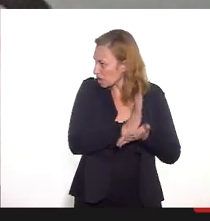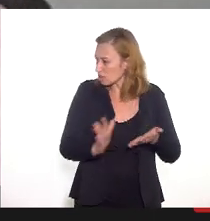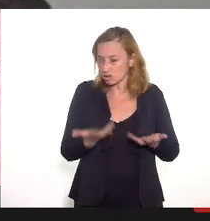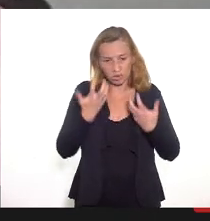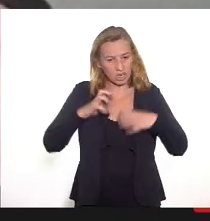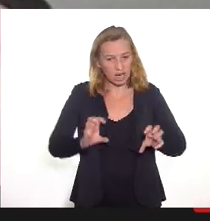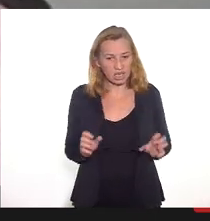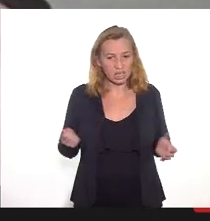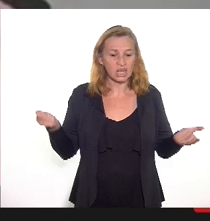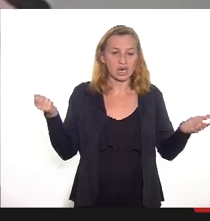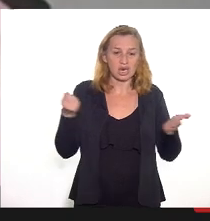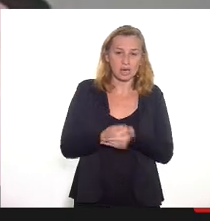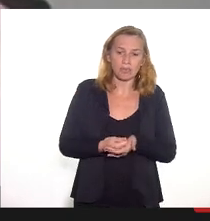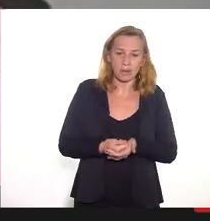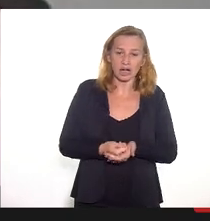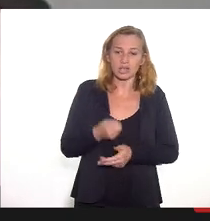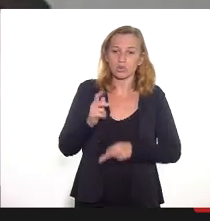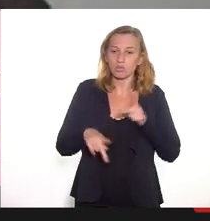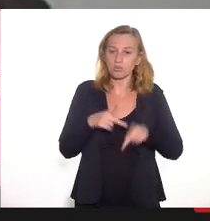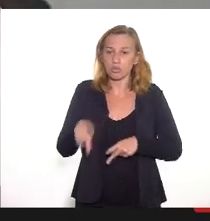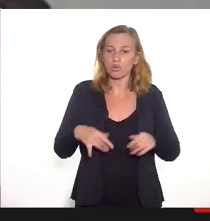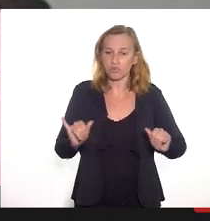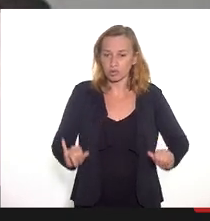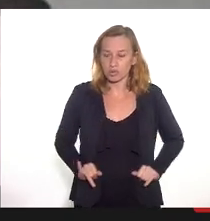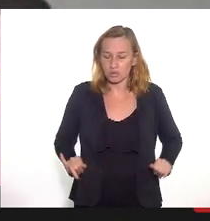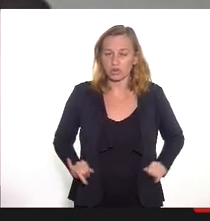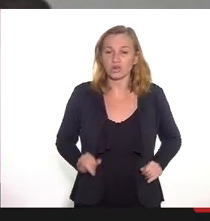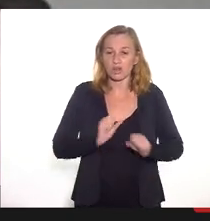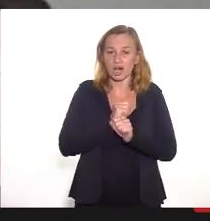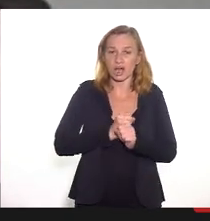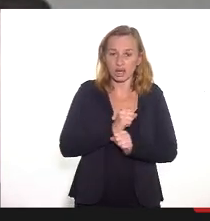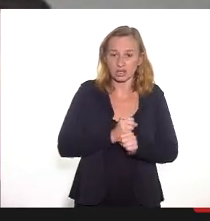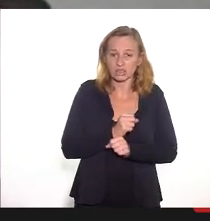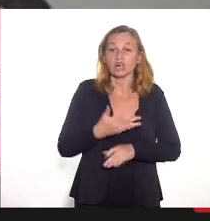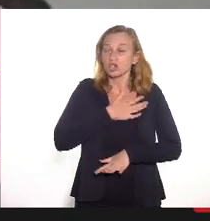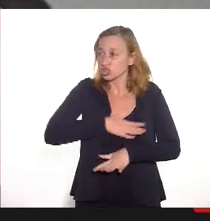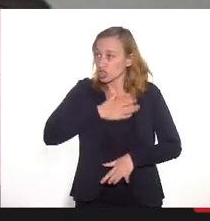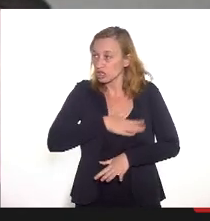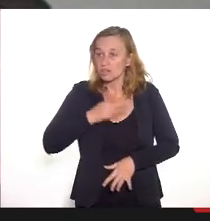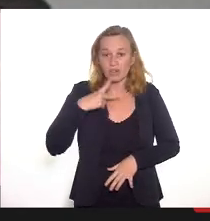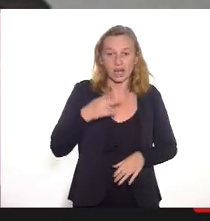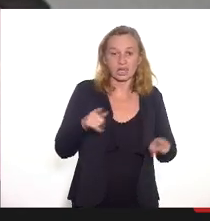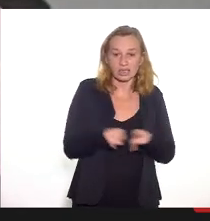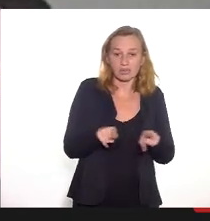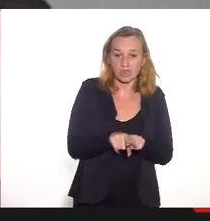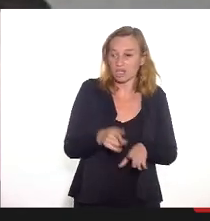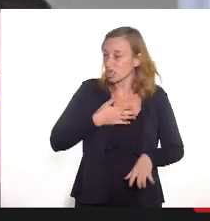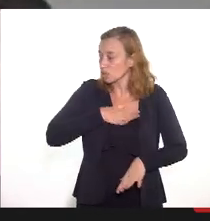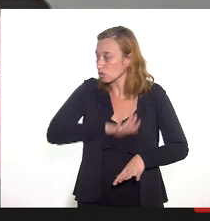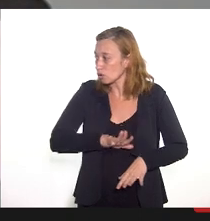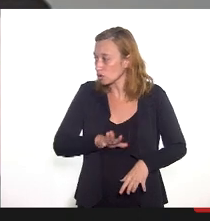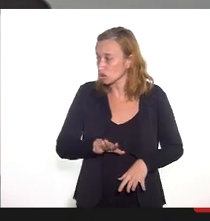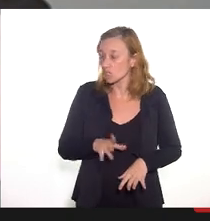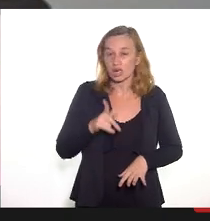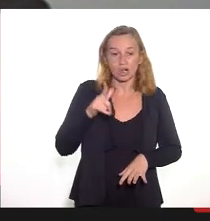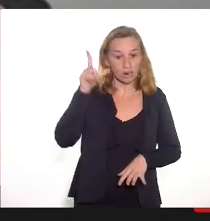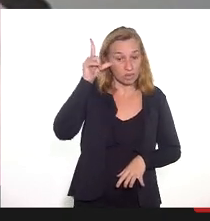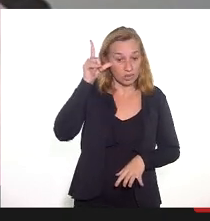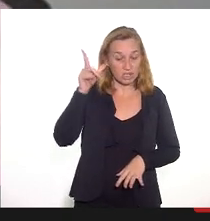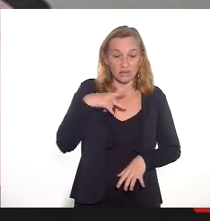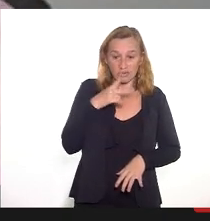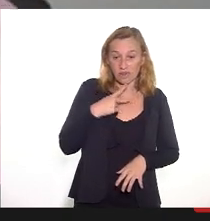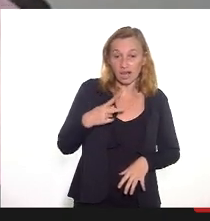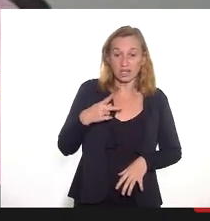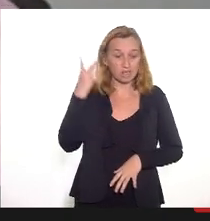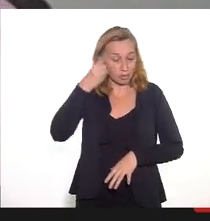população pague por esse pato que tem sofrido há muito tempo. E gostaria de dizer também que se as pessoas não gostam do jeito que a Lucinha fala, deputada Marta